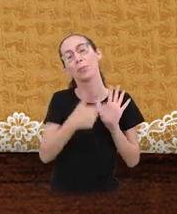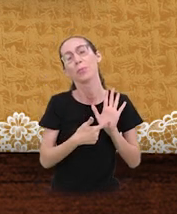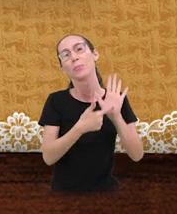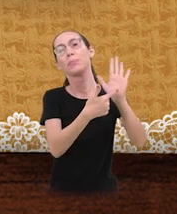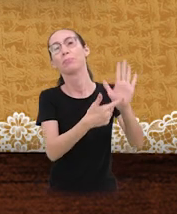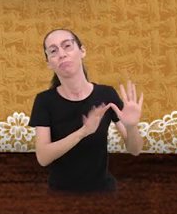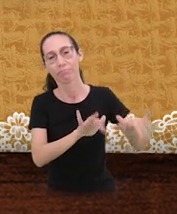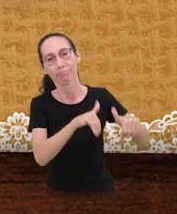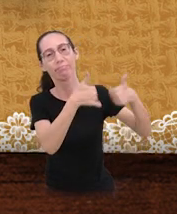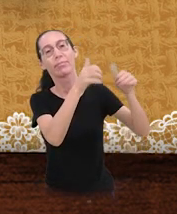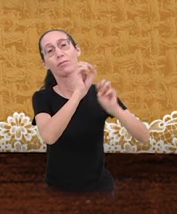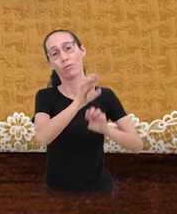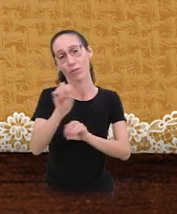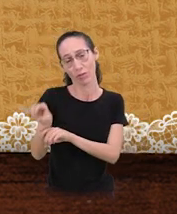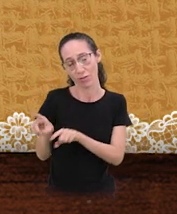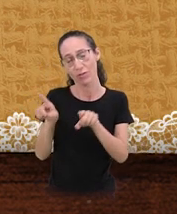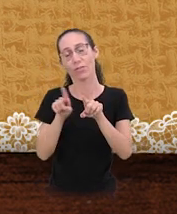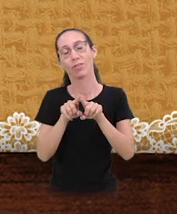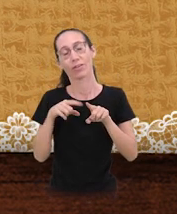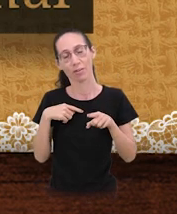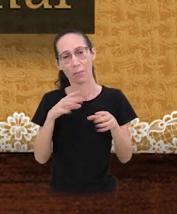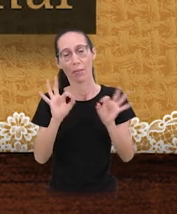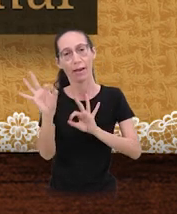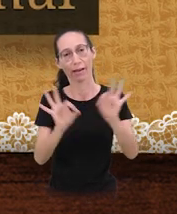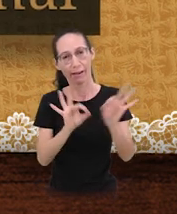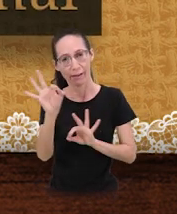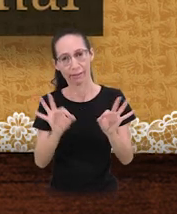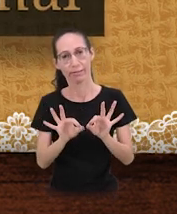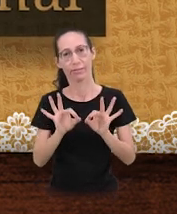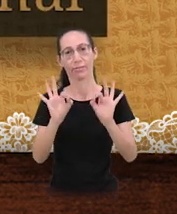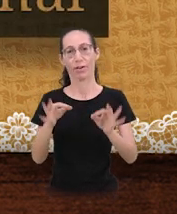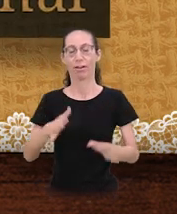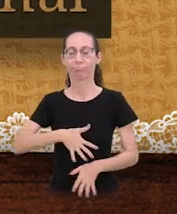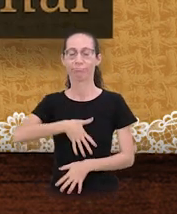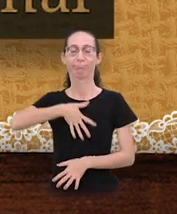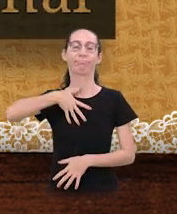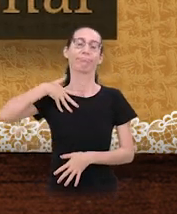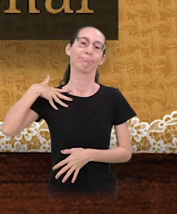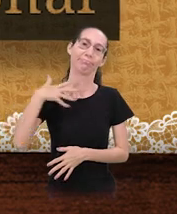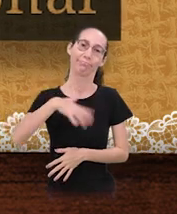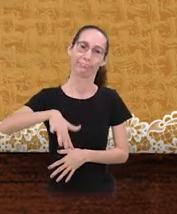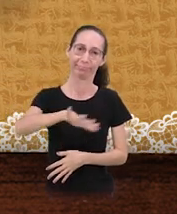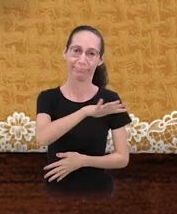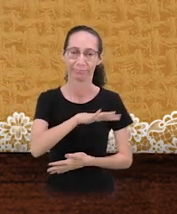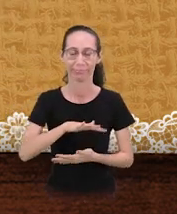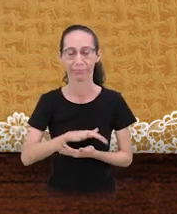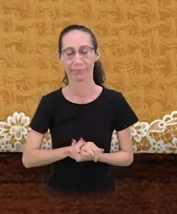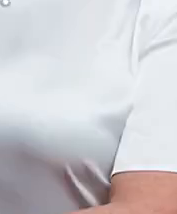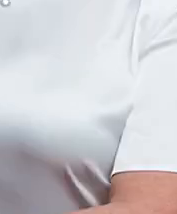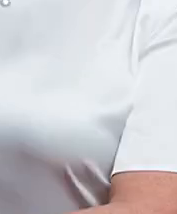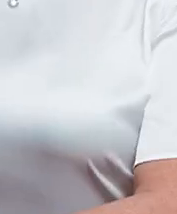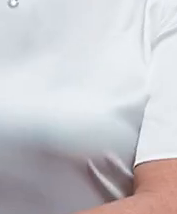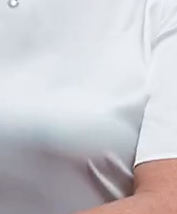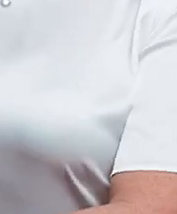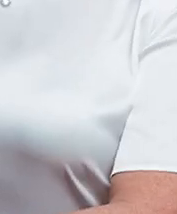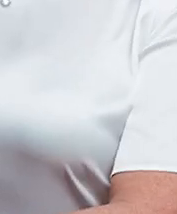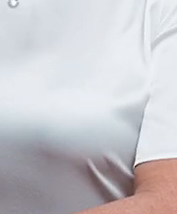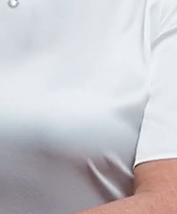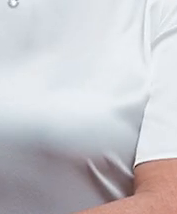competente Melhorou a educação e devem sua gestão Só dá orgulho pra gente